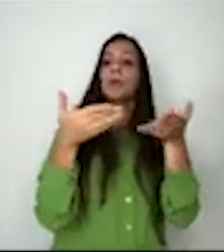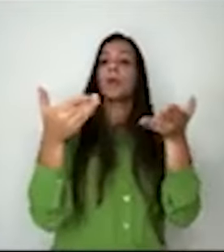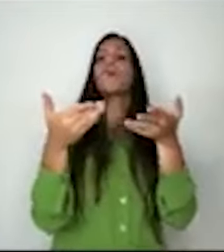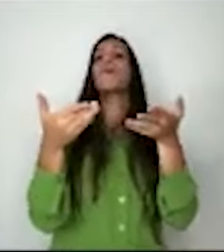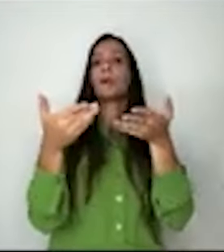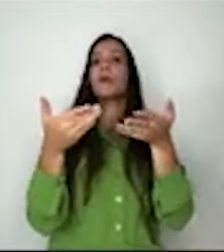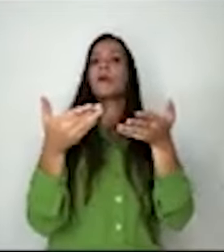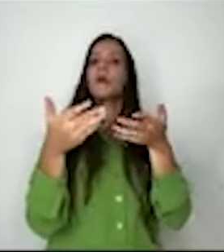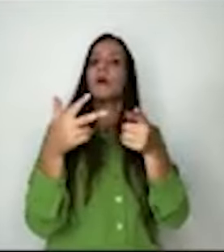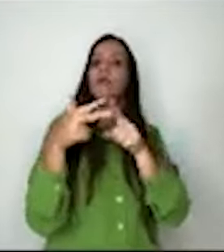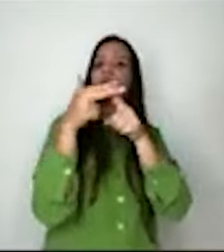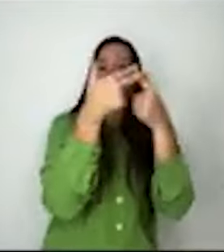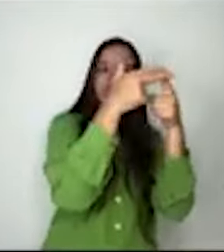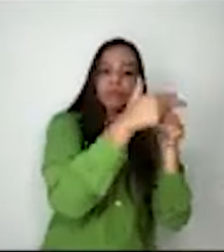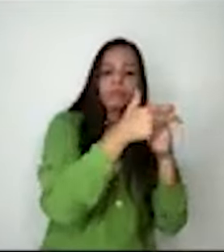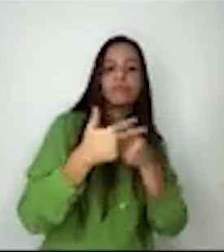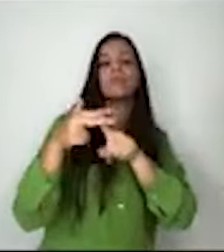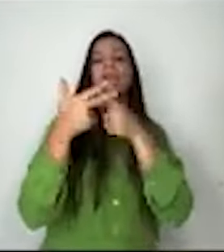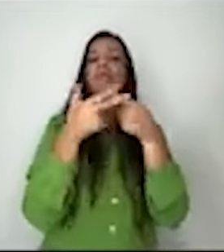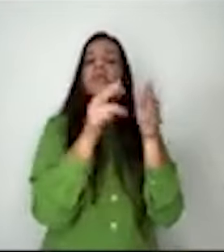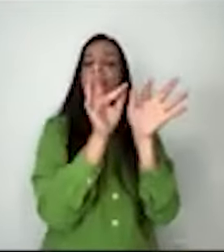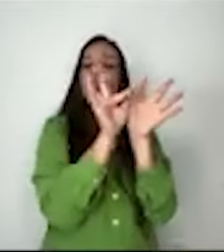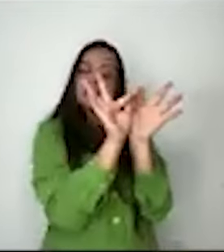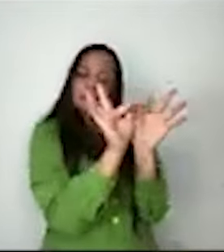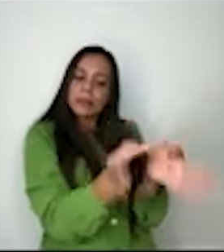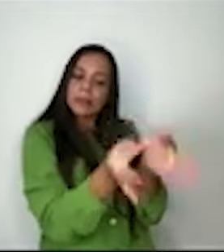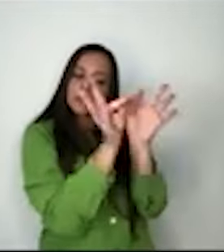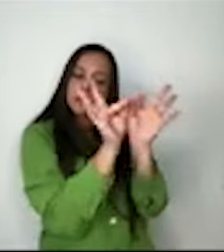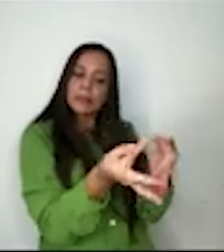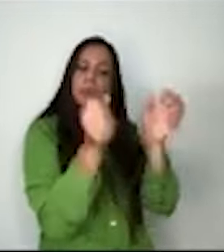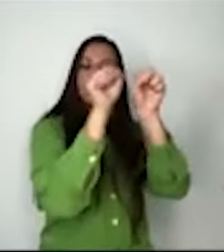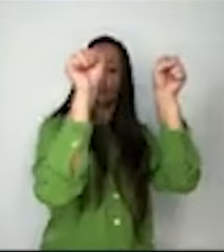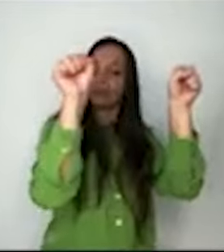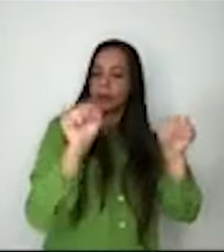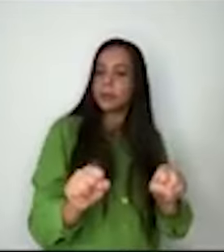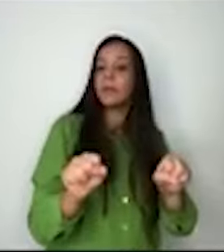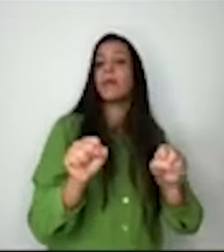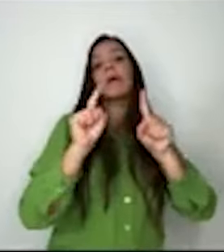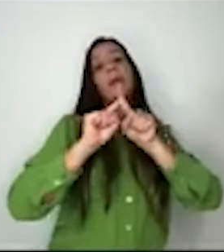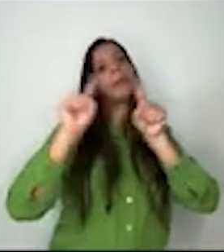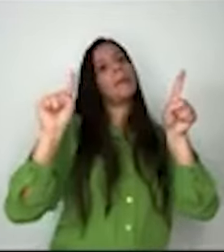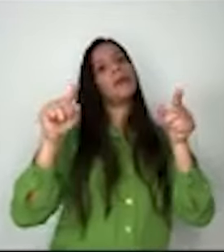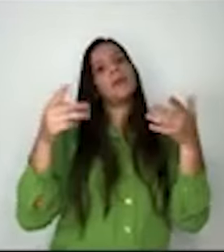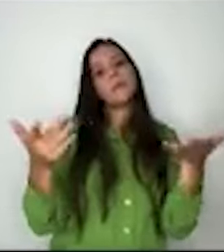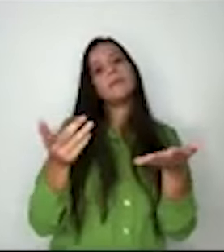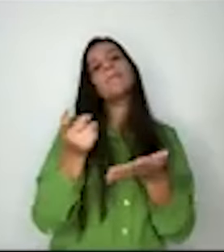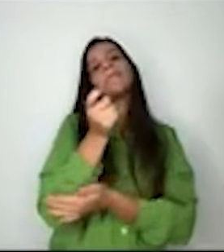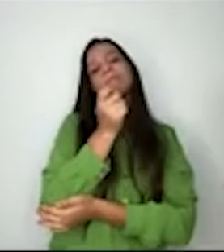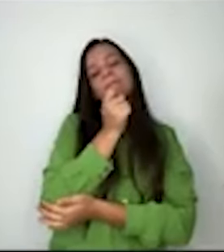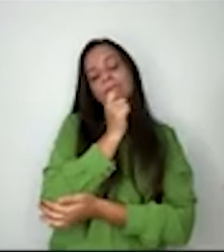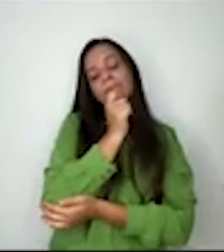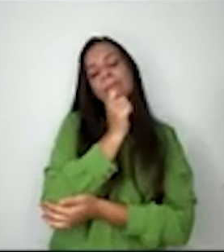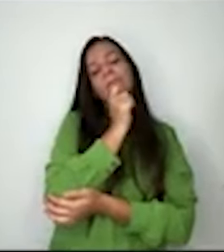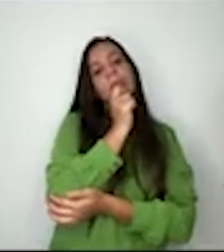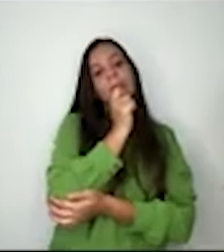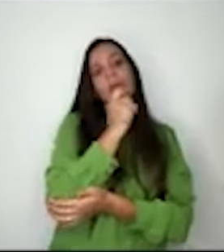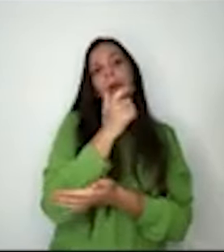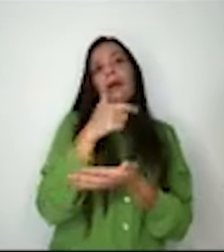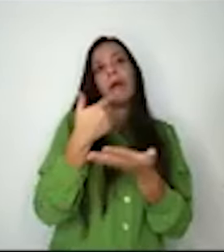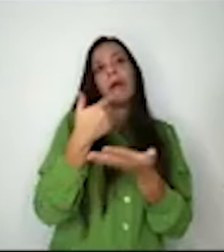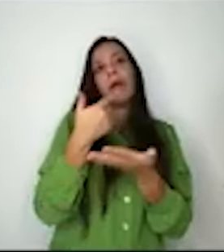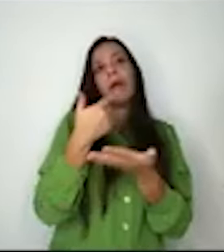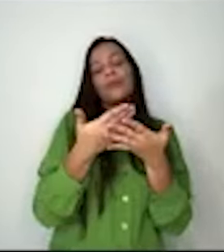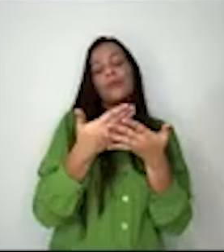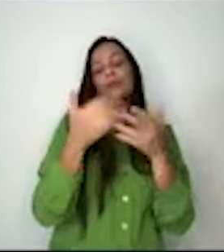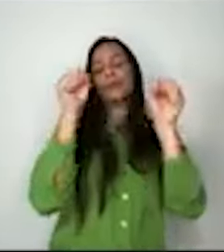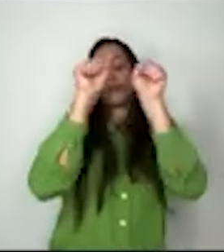tributária para simplificação do sistema, porém, ainda temos um sistema tributário extremamente regressivo